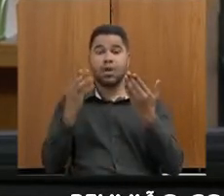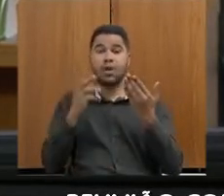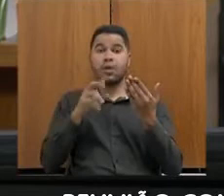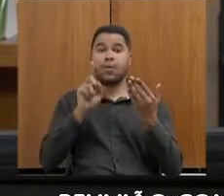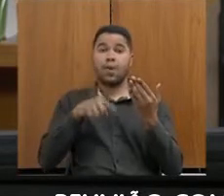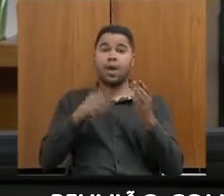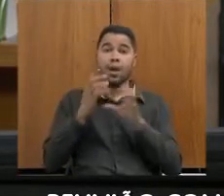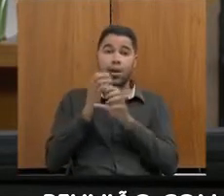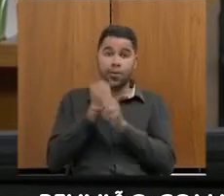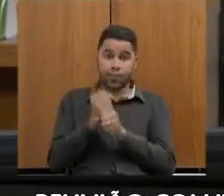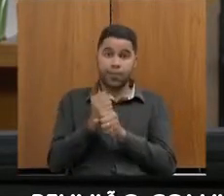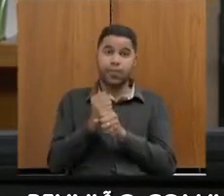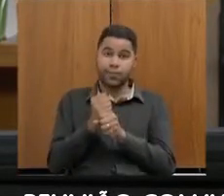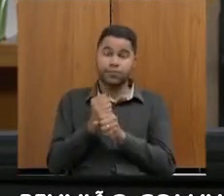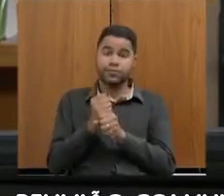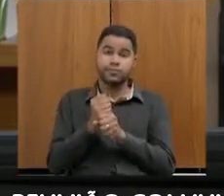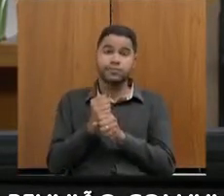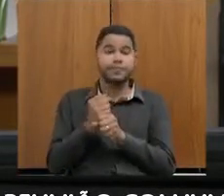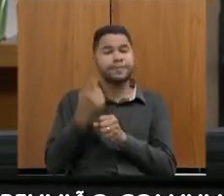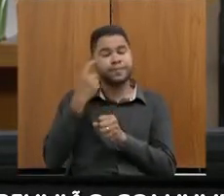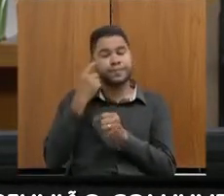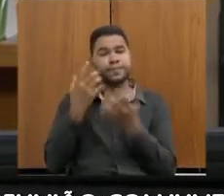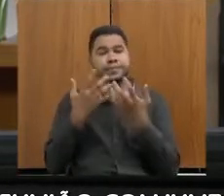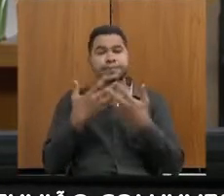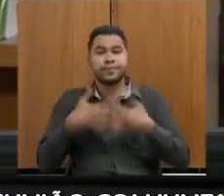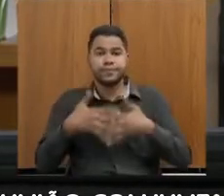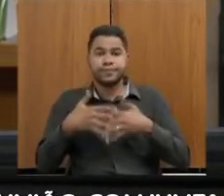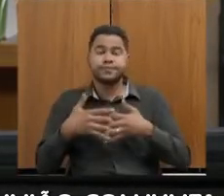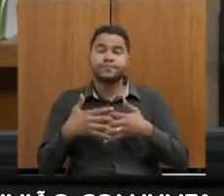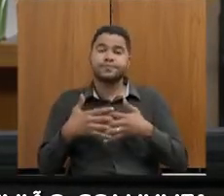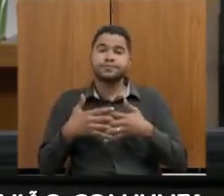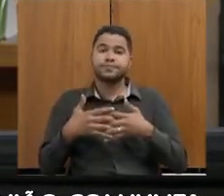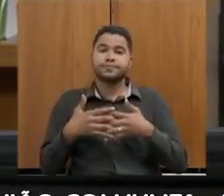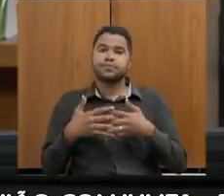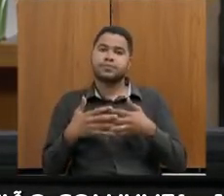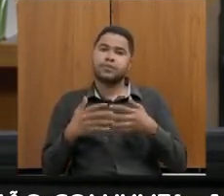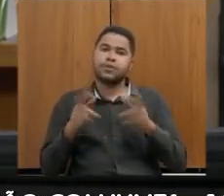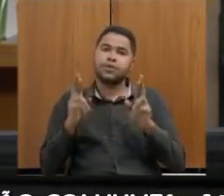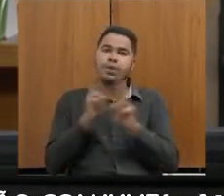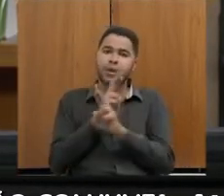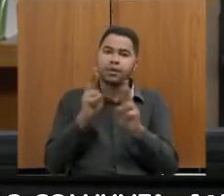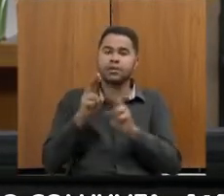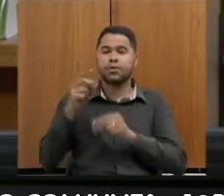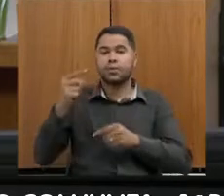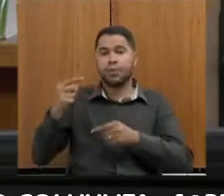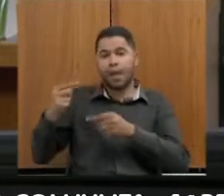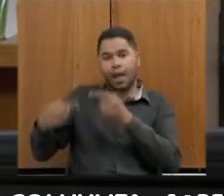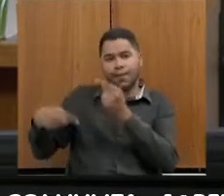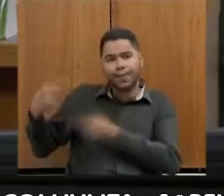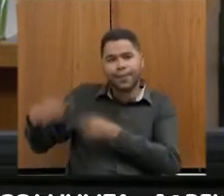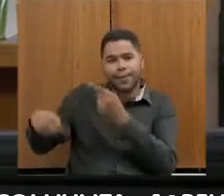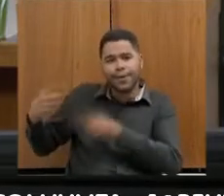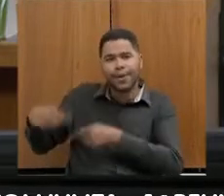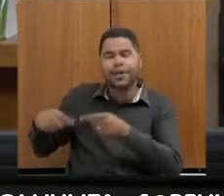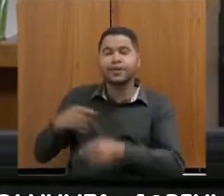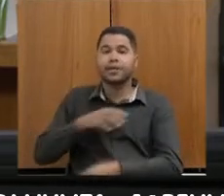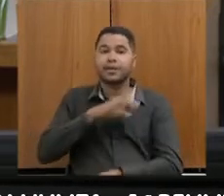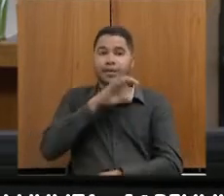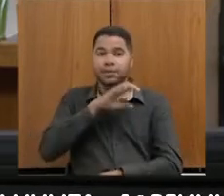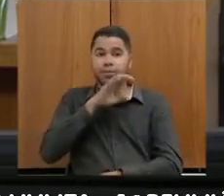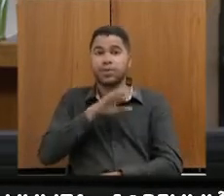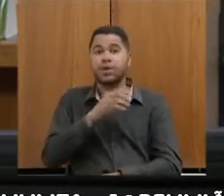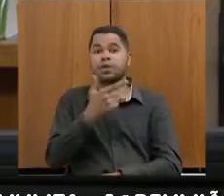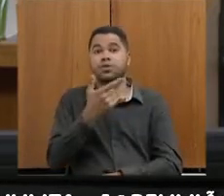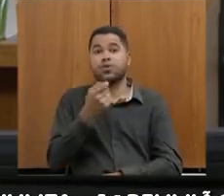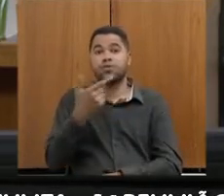lídica, que é isso que se deve mensurar em uma avaliação com relação à política tributária, nós temos, em 2021,